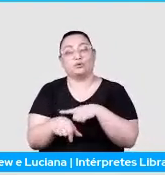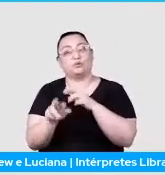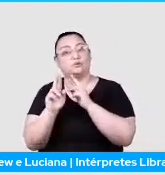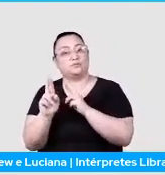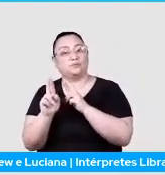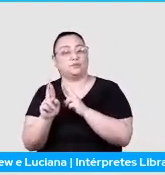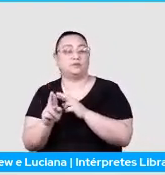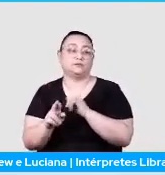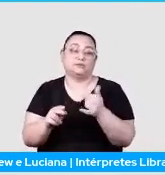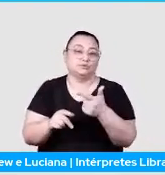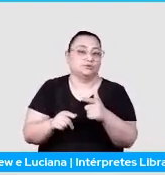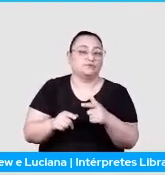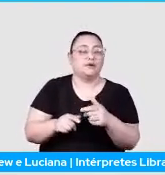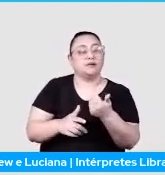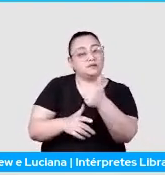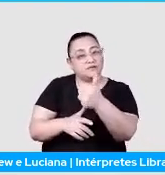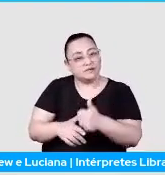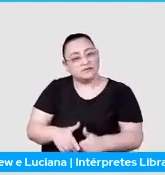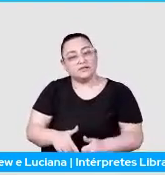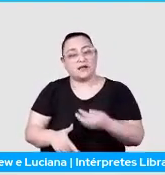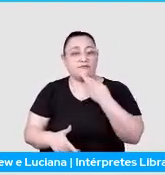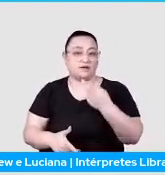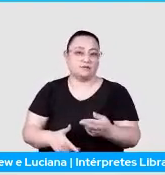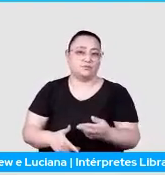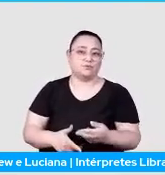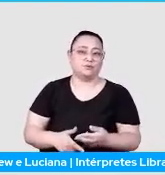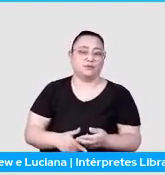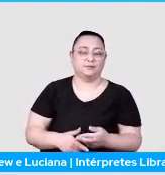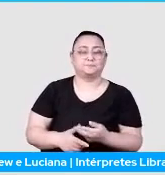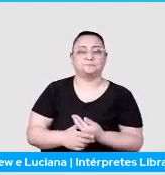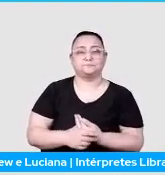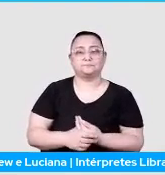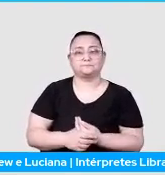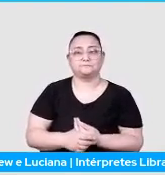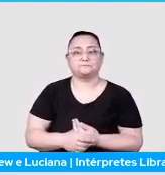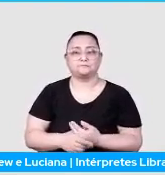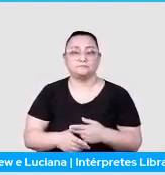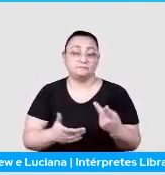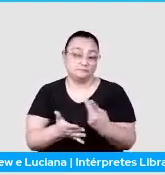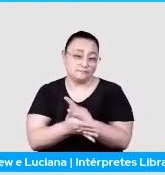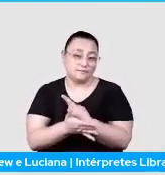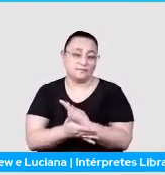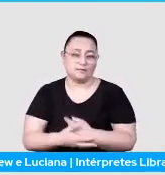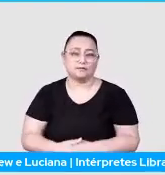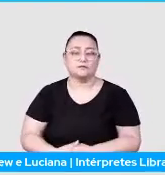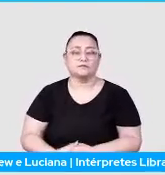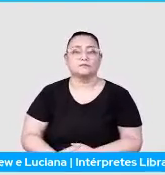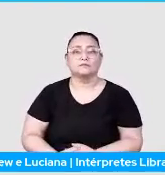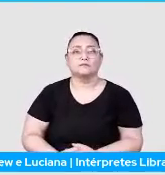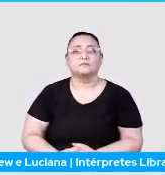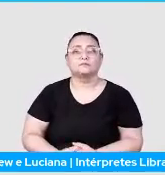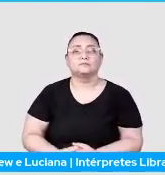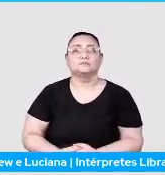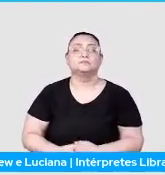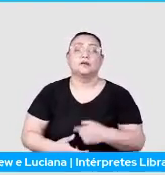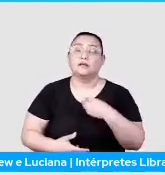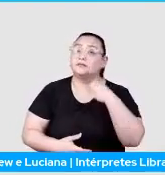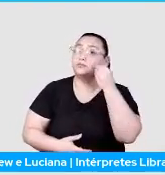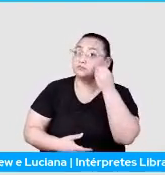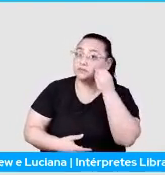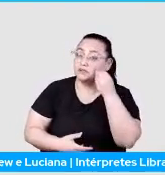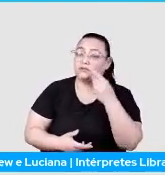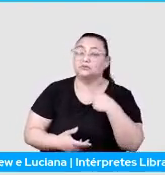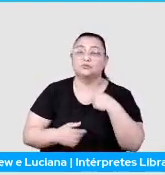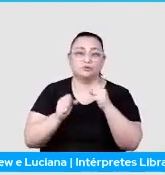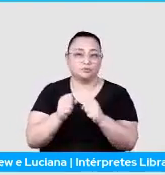e se não tiver, vai... o monitor vai gerar um erro, né? Aqui é o meu suite de testes, onde eu